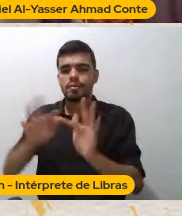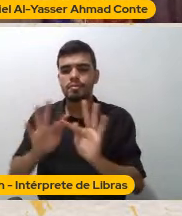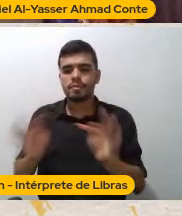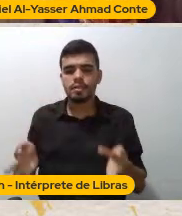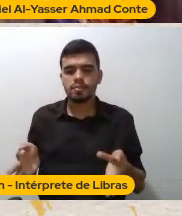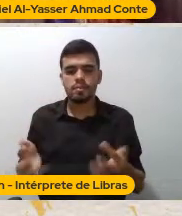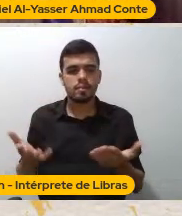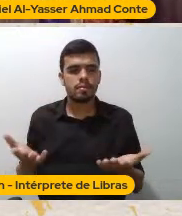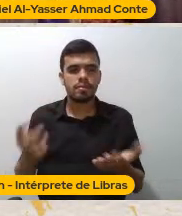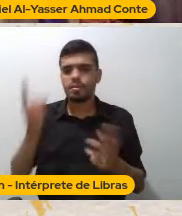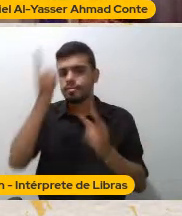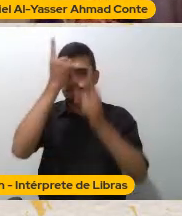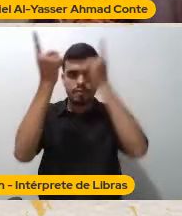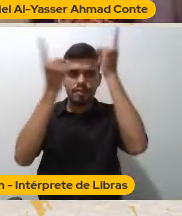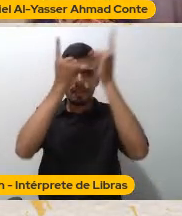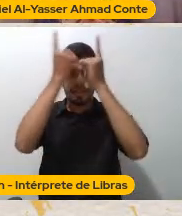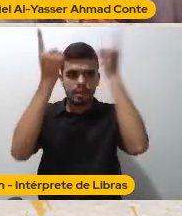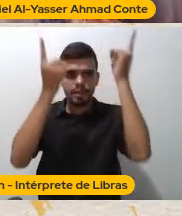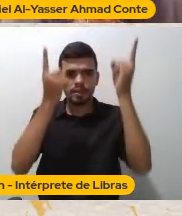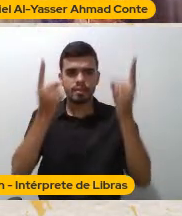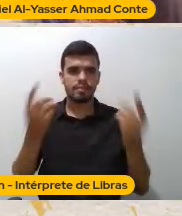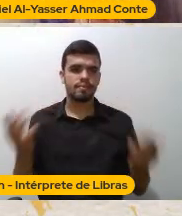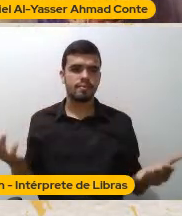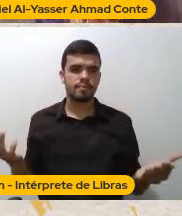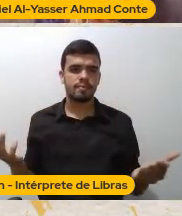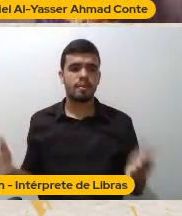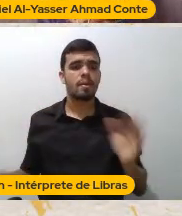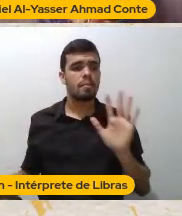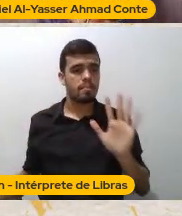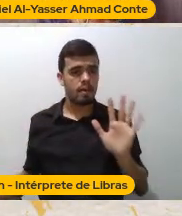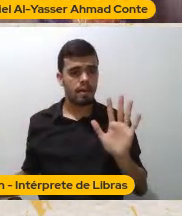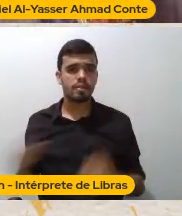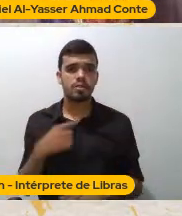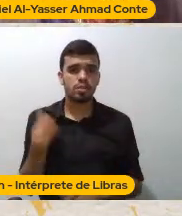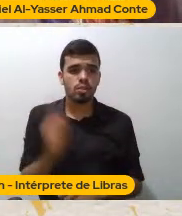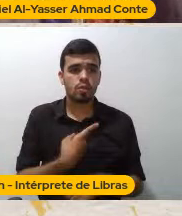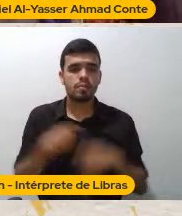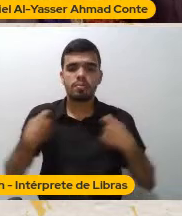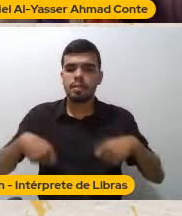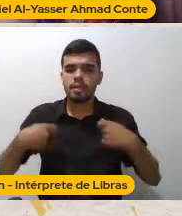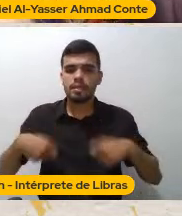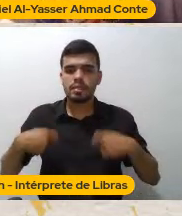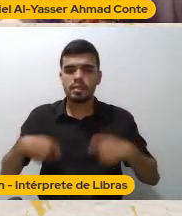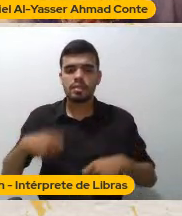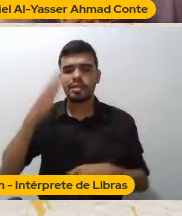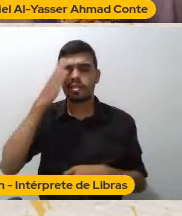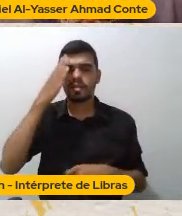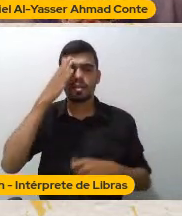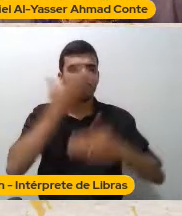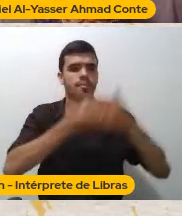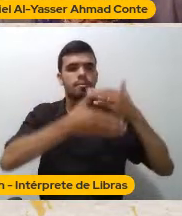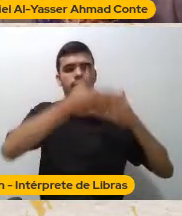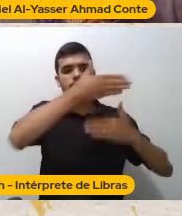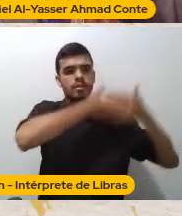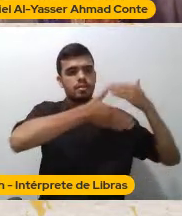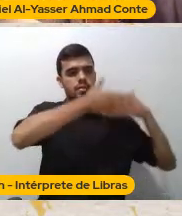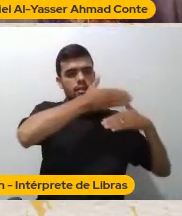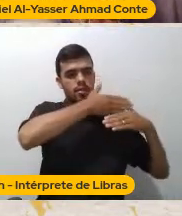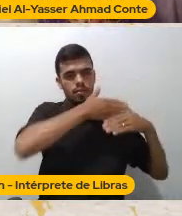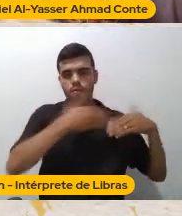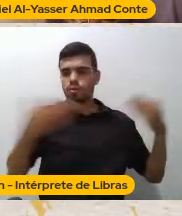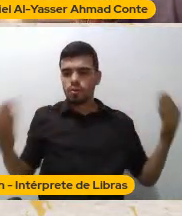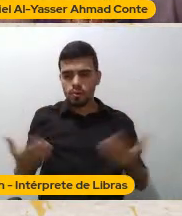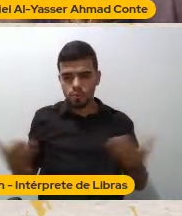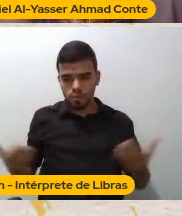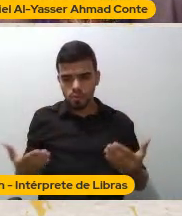nós falemos De pós-colonialidade Para que nós falemos De decolonialidade A gente tem que entender O corpo ficcional Que